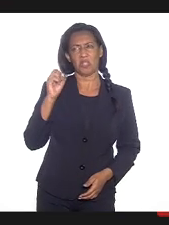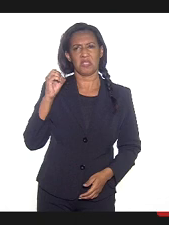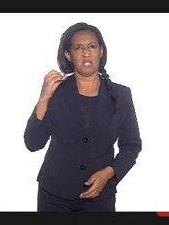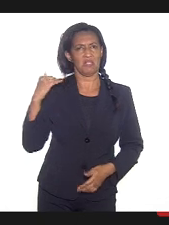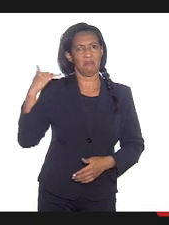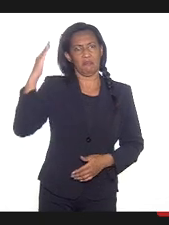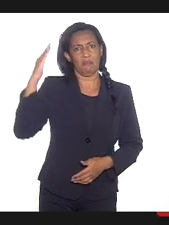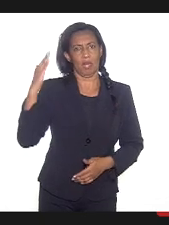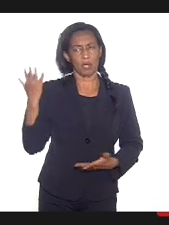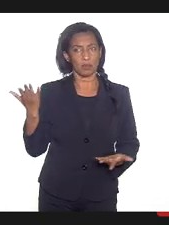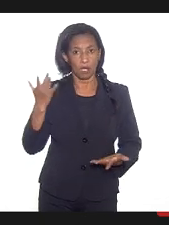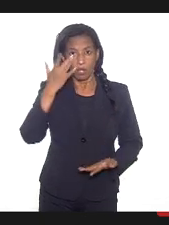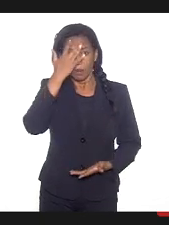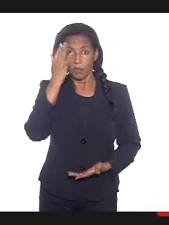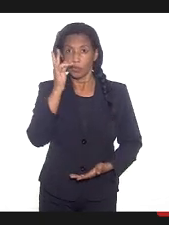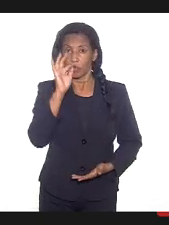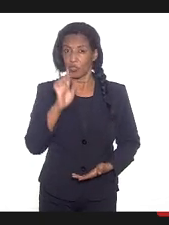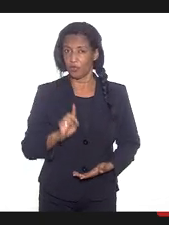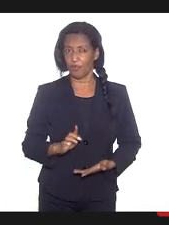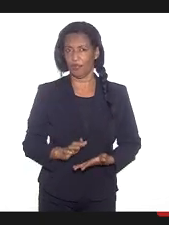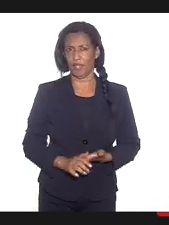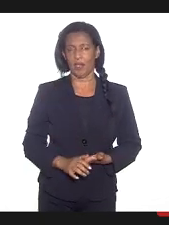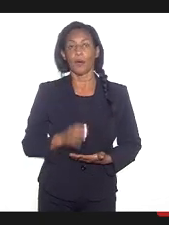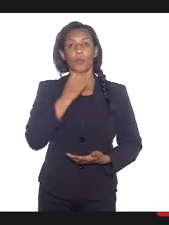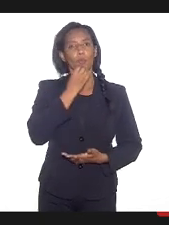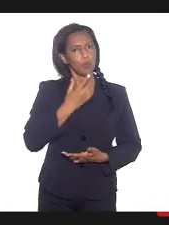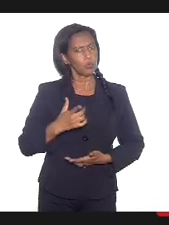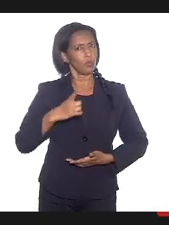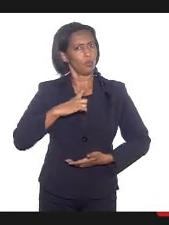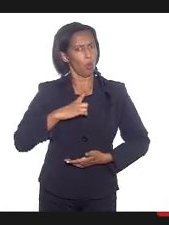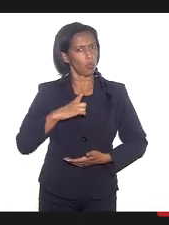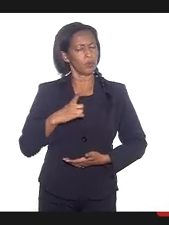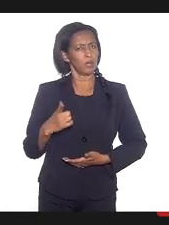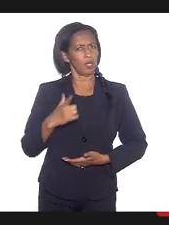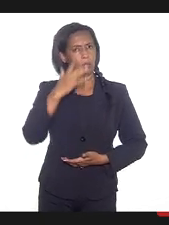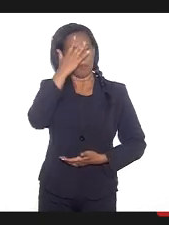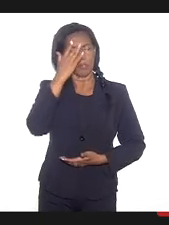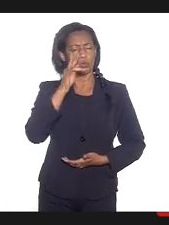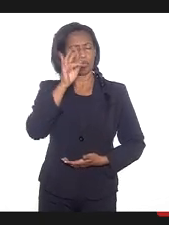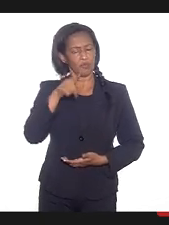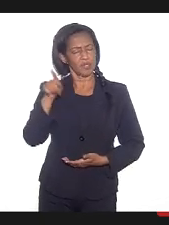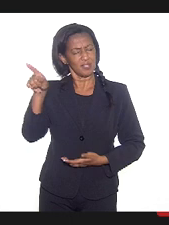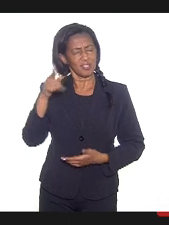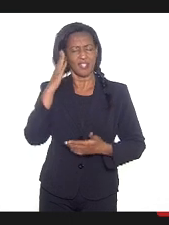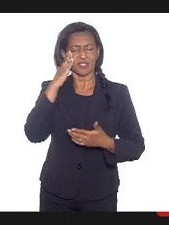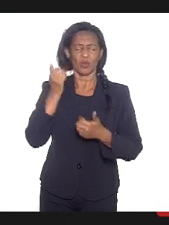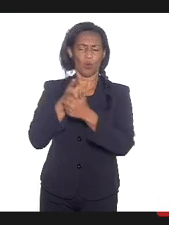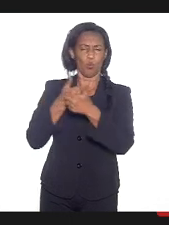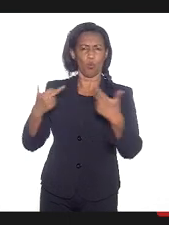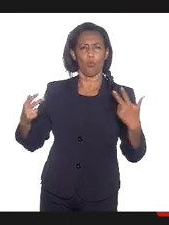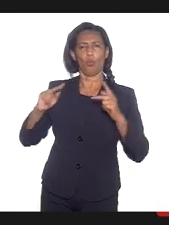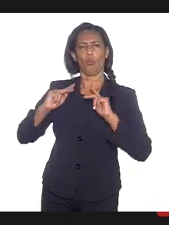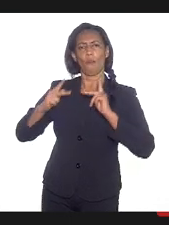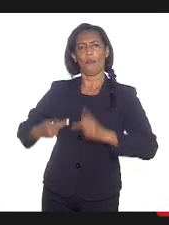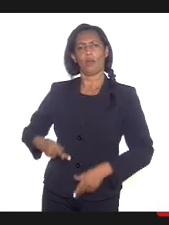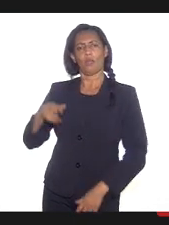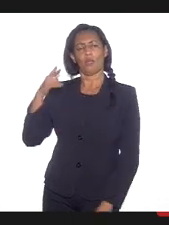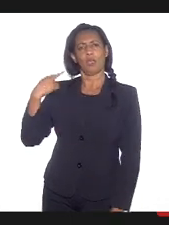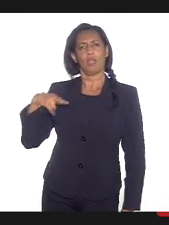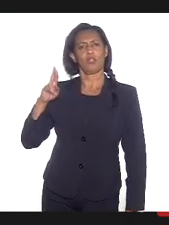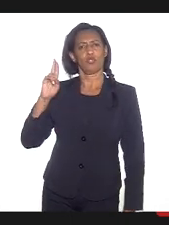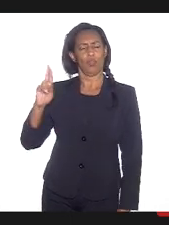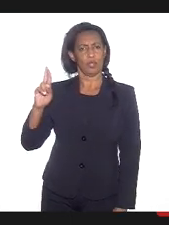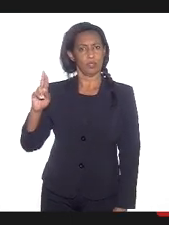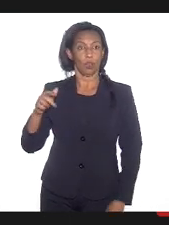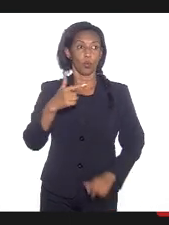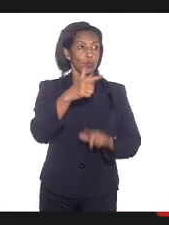pessoa de fé. Muito bom ter uma pessoa de fé como presidente disso. Então, sei da sua qualidade humana e religiosa. Os outros